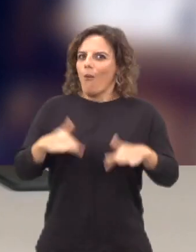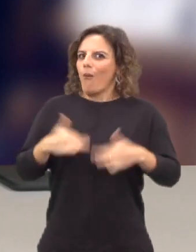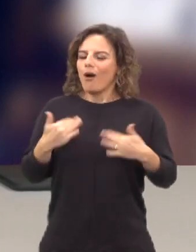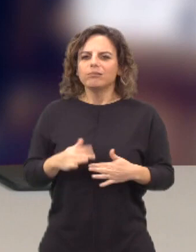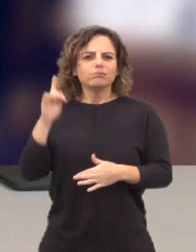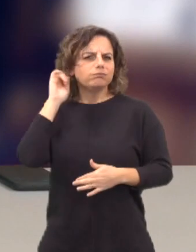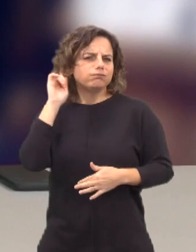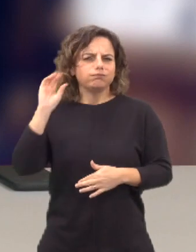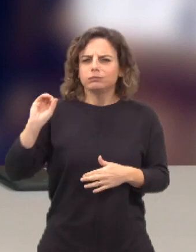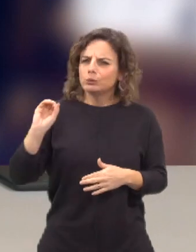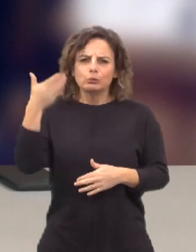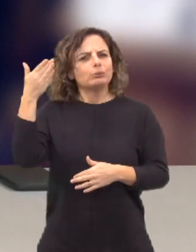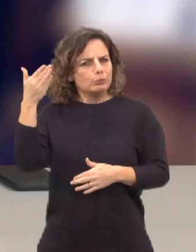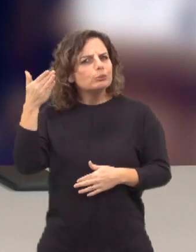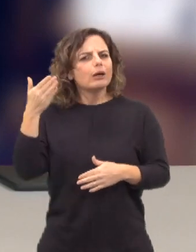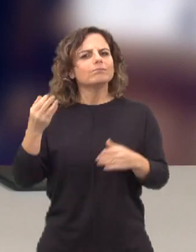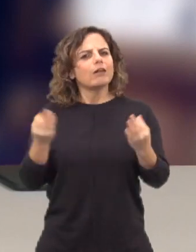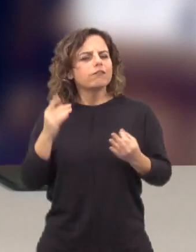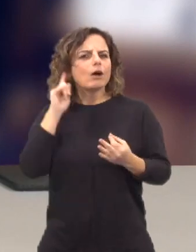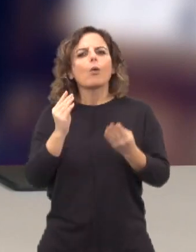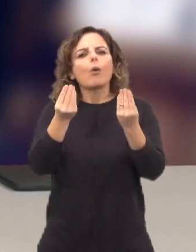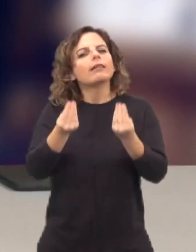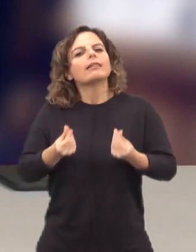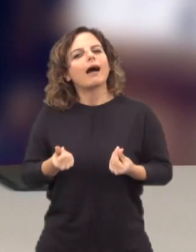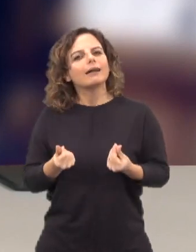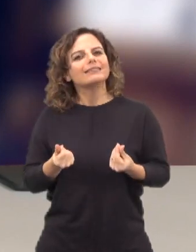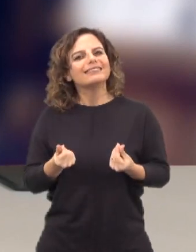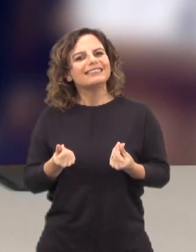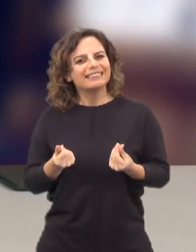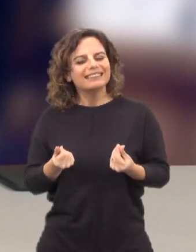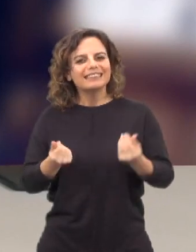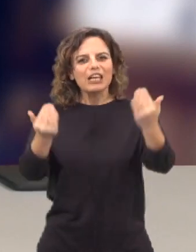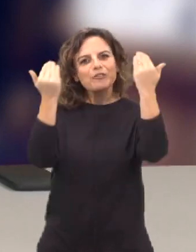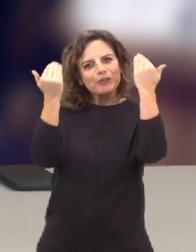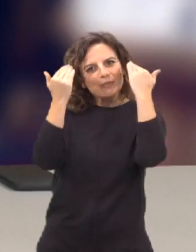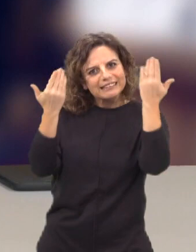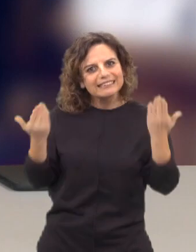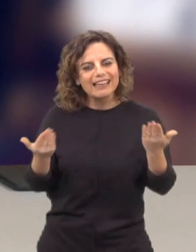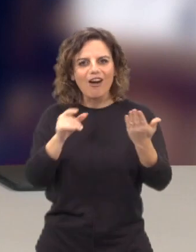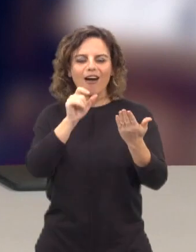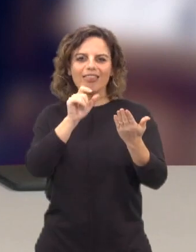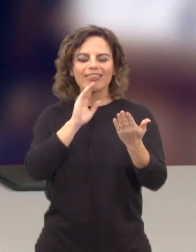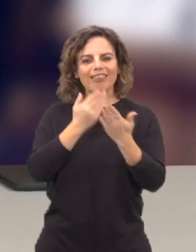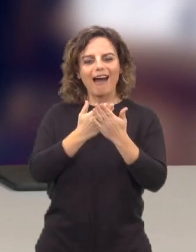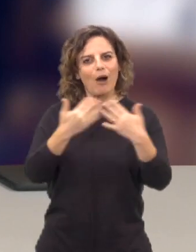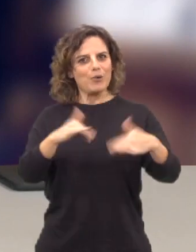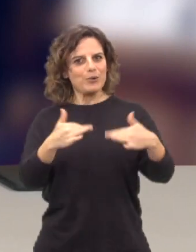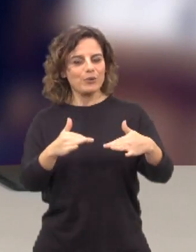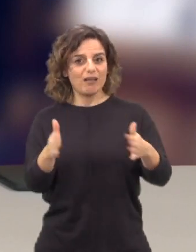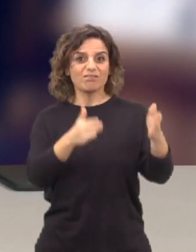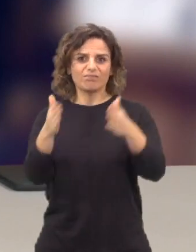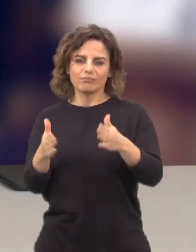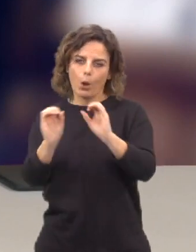É talvez mais importante qualidade que a informação de um órgão de comunicação social pode ter. E é também, obviamente,